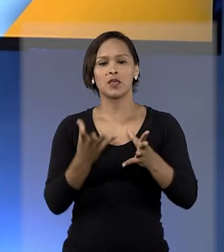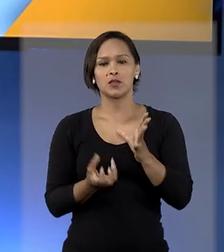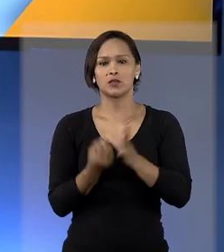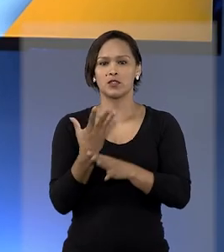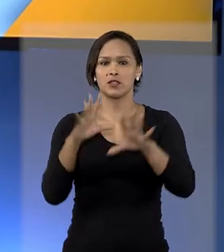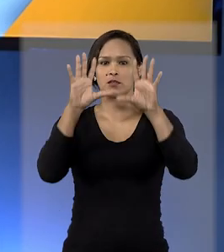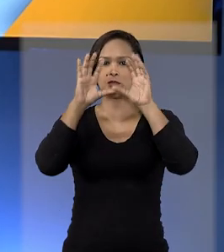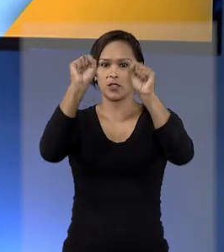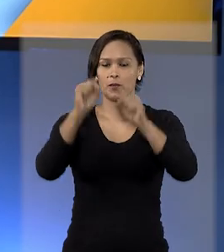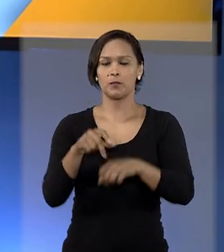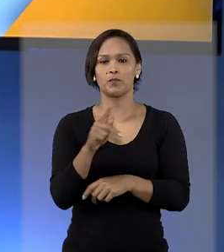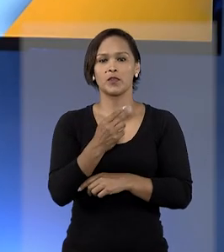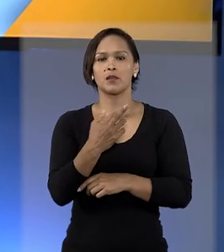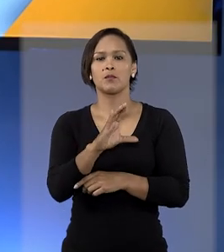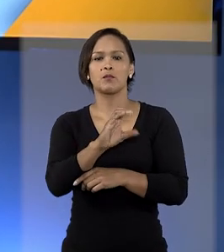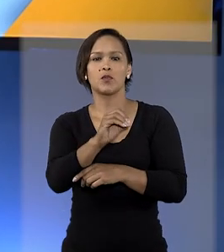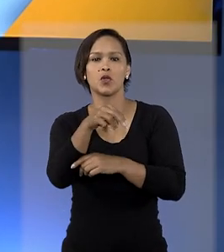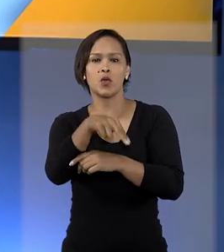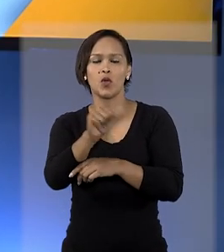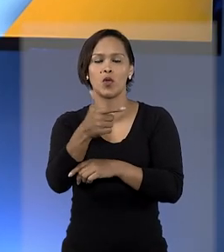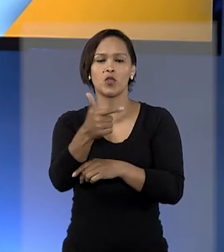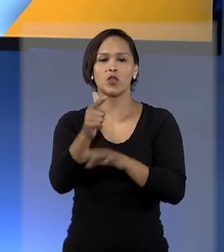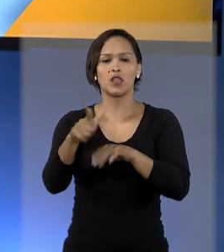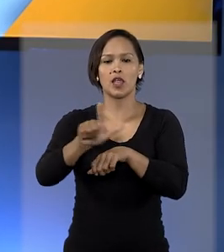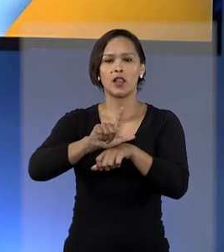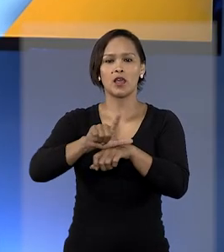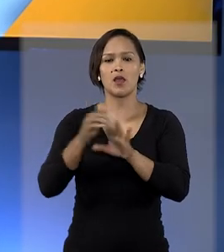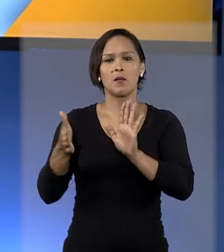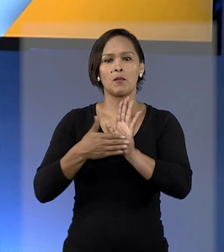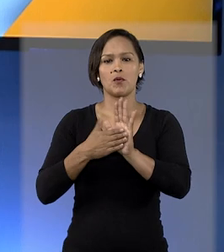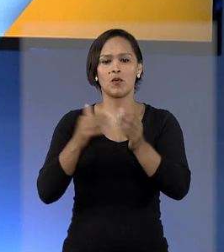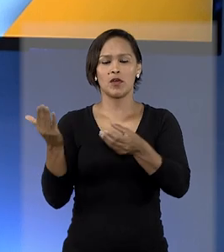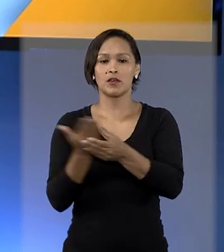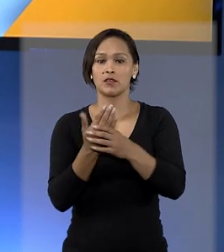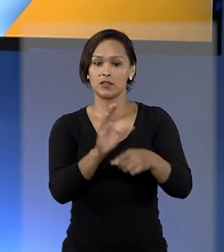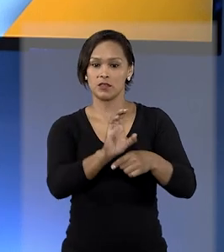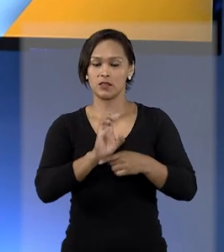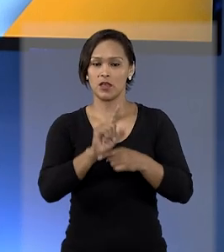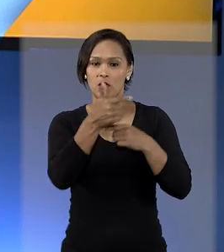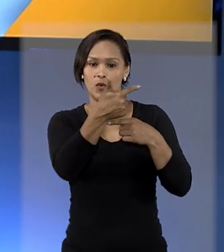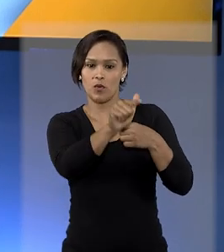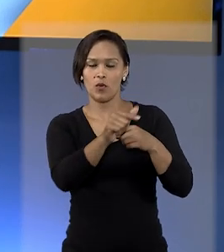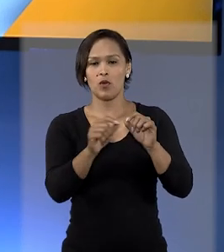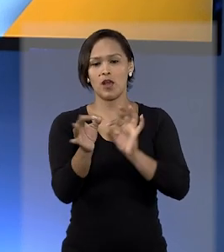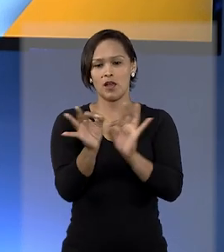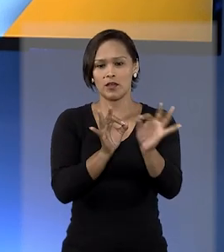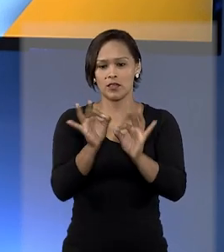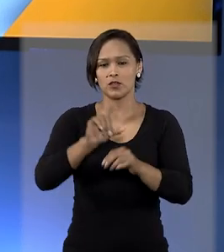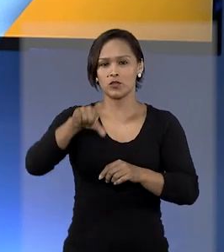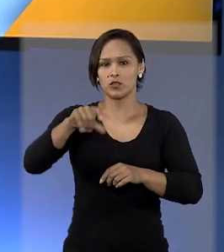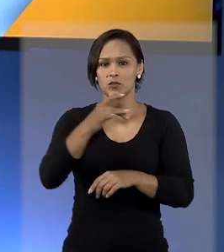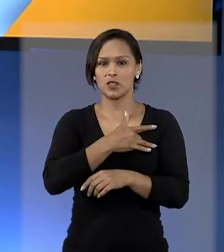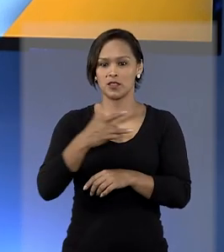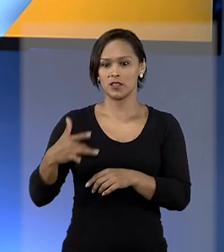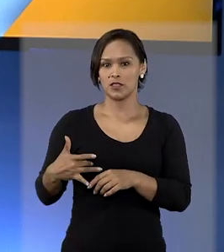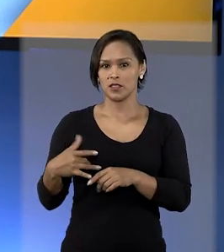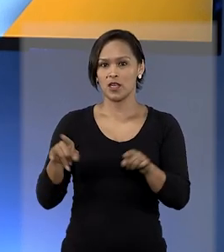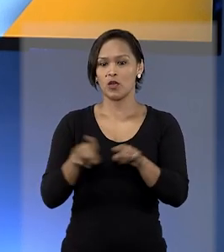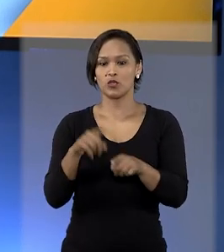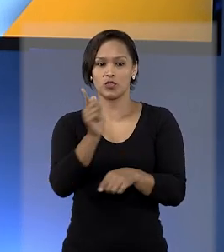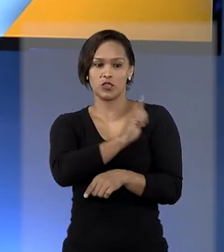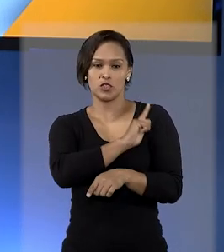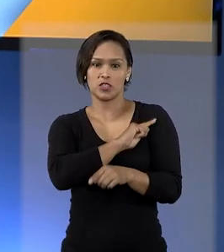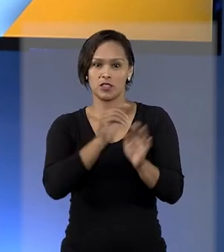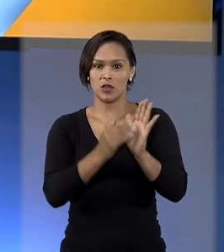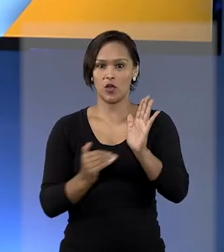Procon não tem legitimidade para propor ação civil pública contra reajuste de plano de saúde de autogestão. O